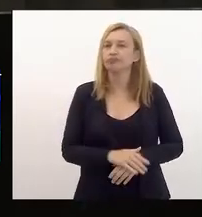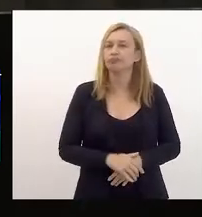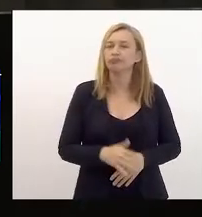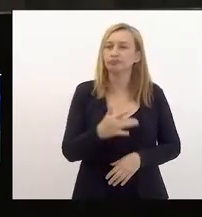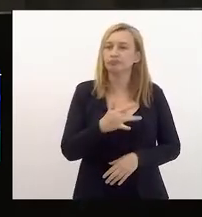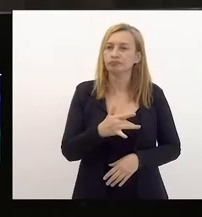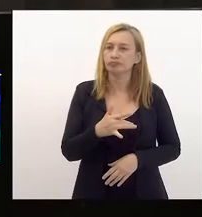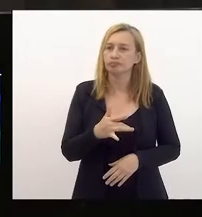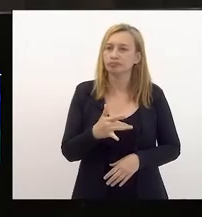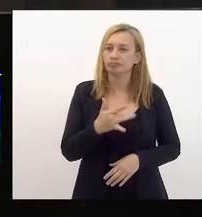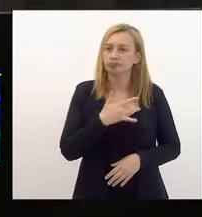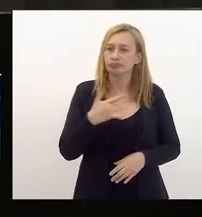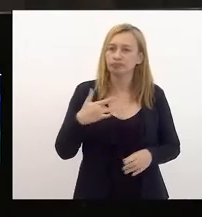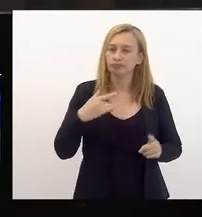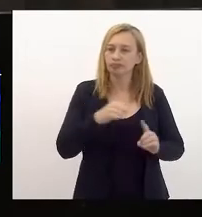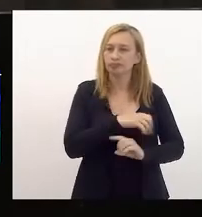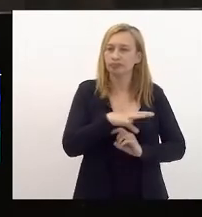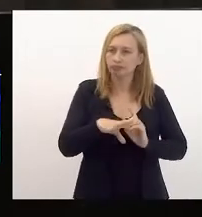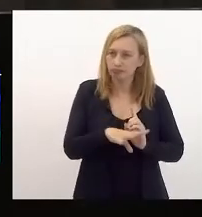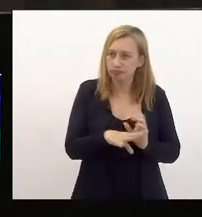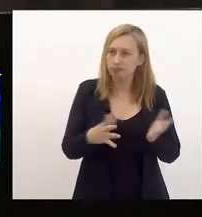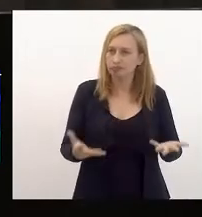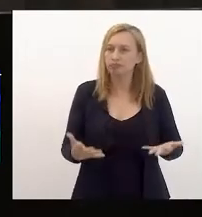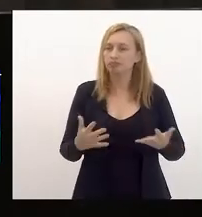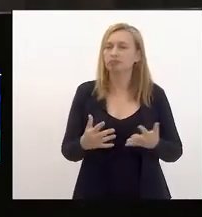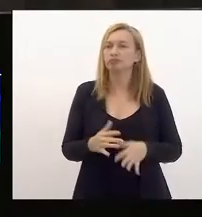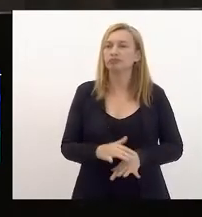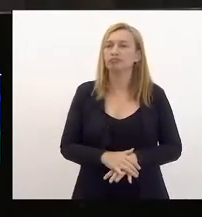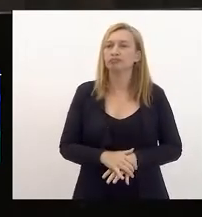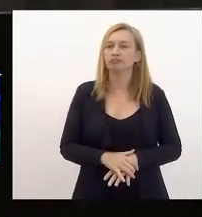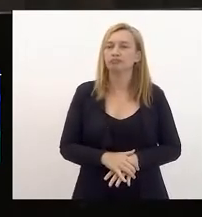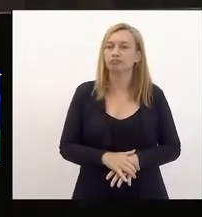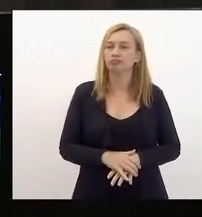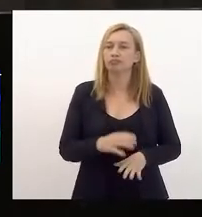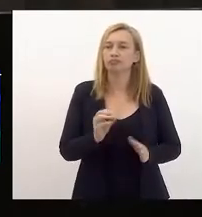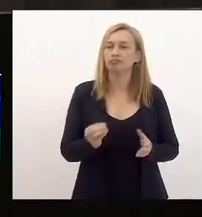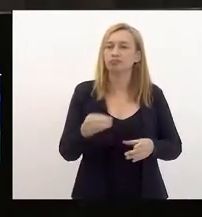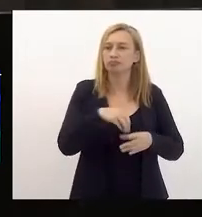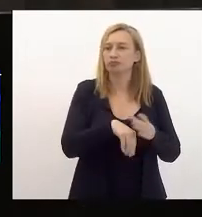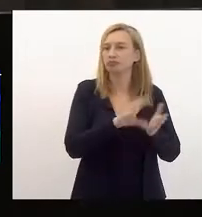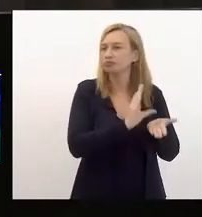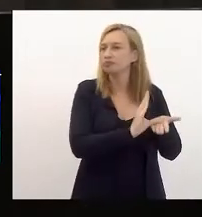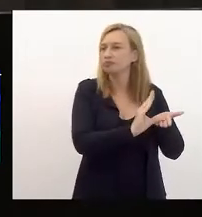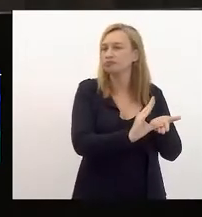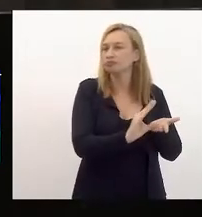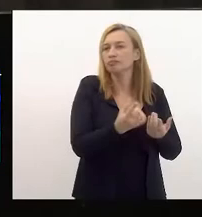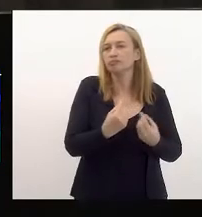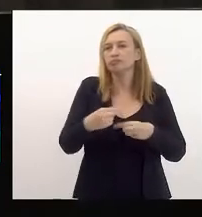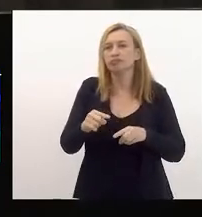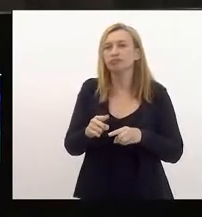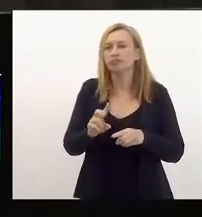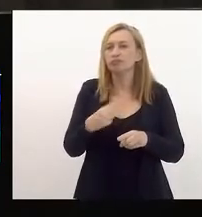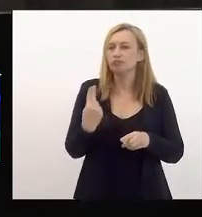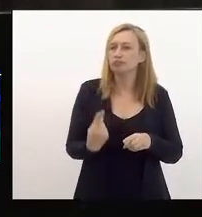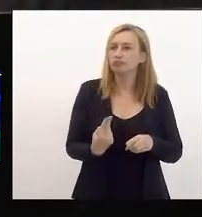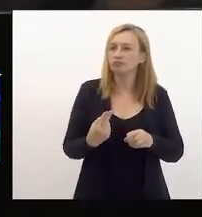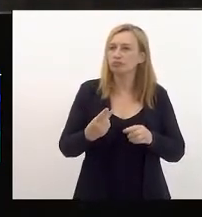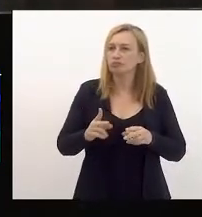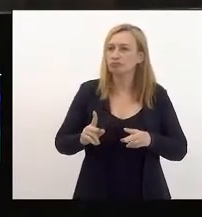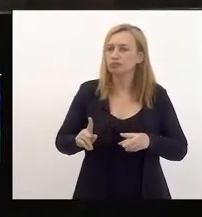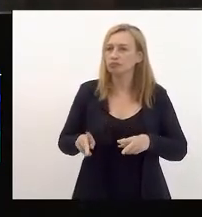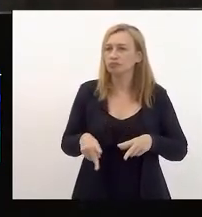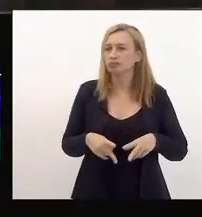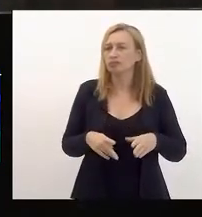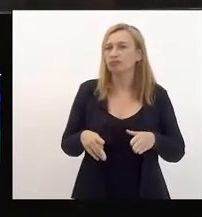que deve vir da garantia de direitos constando no orçamento. Do contrário, a gente seguirá atendendo casos